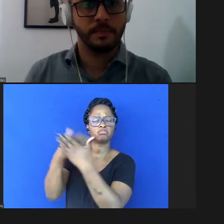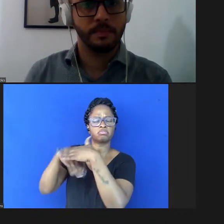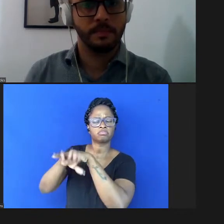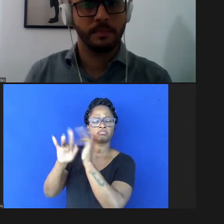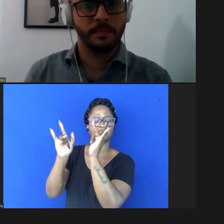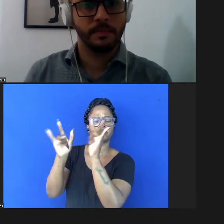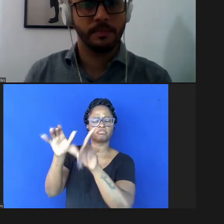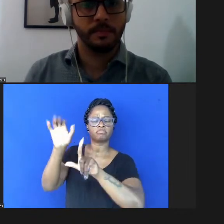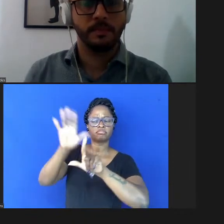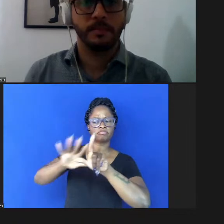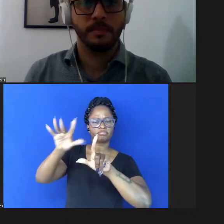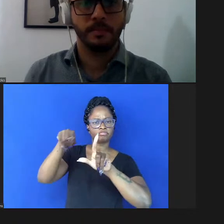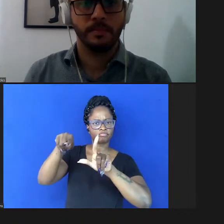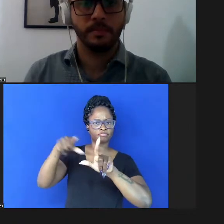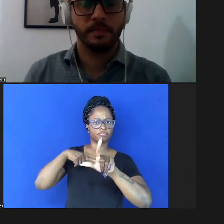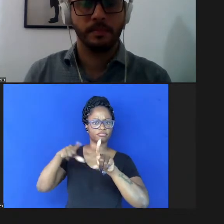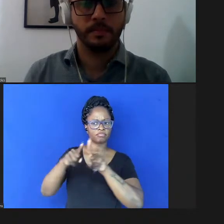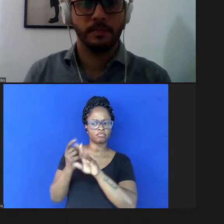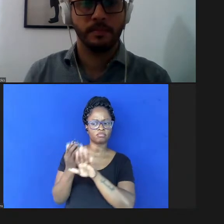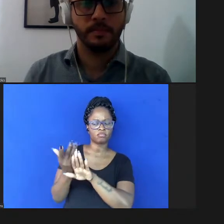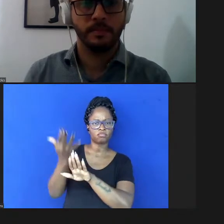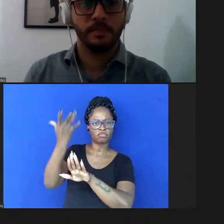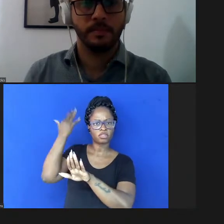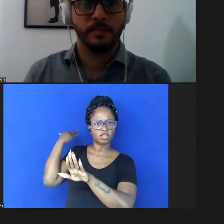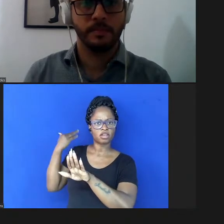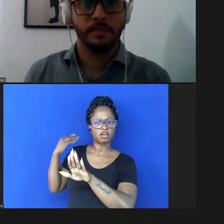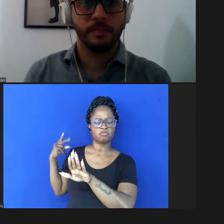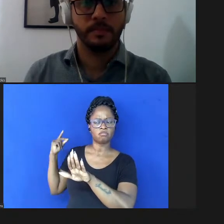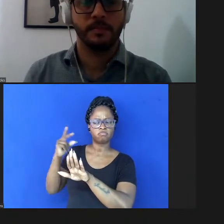os bio archives med archives